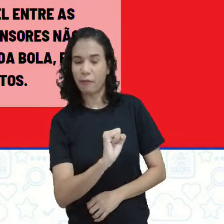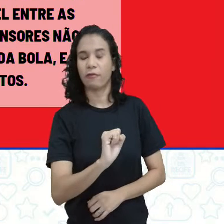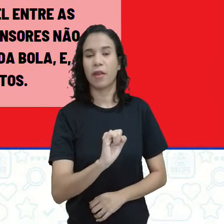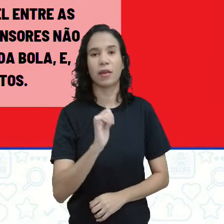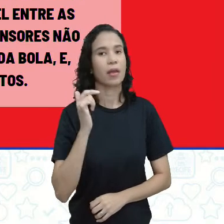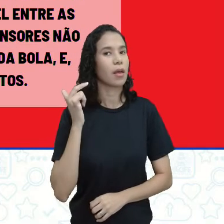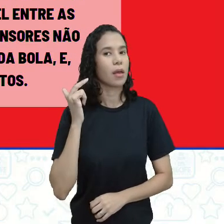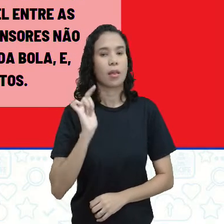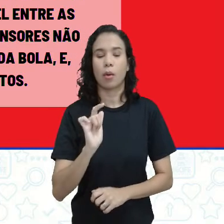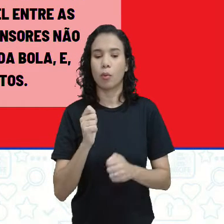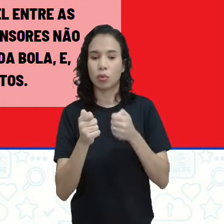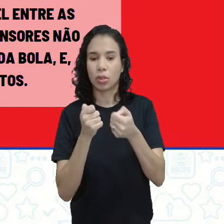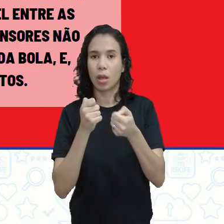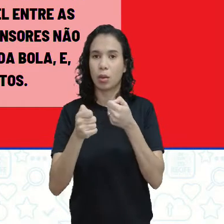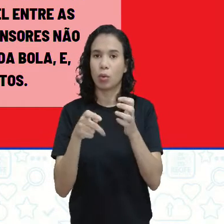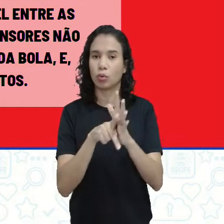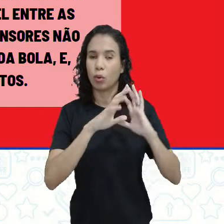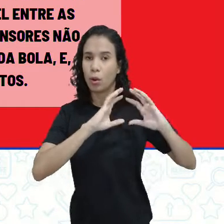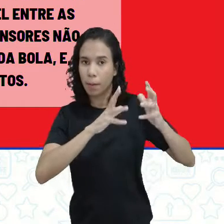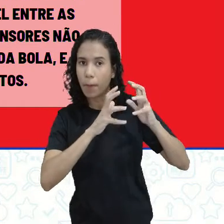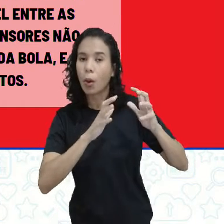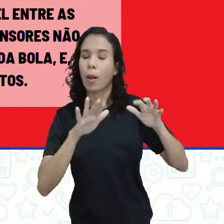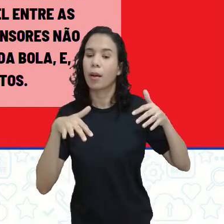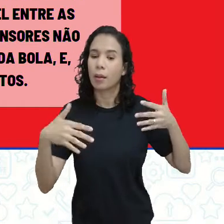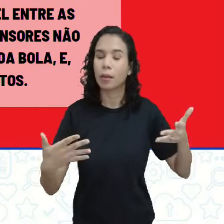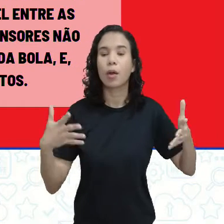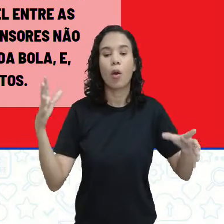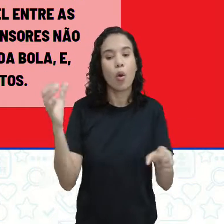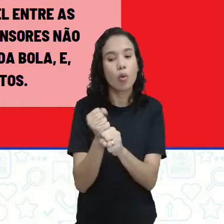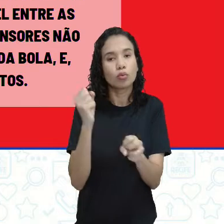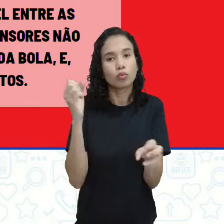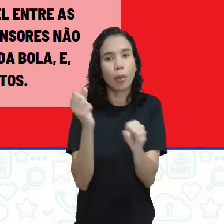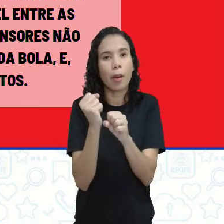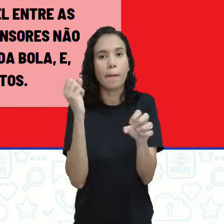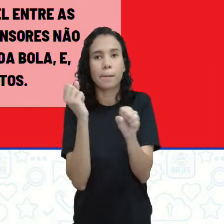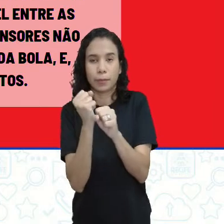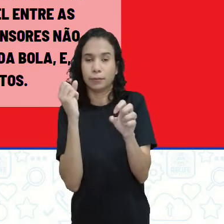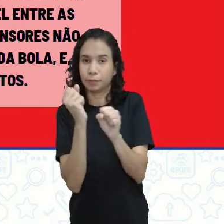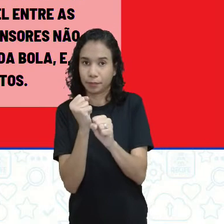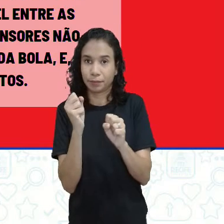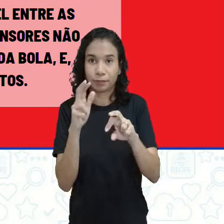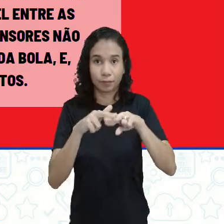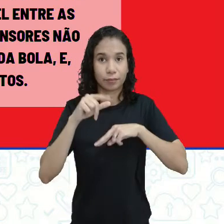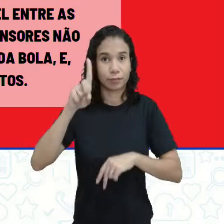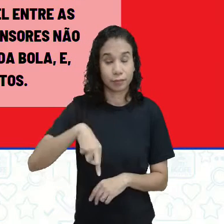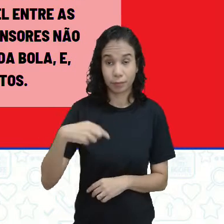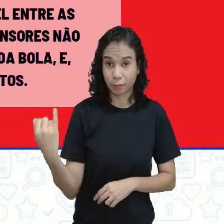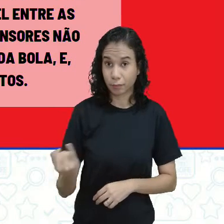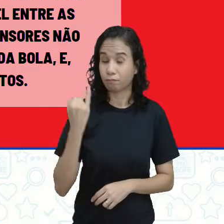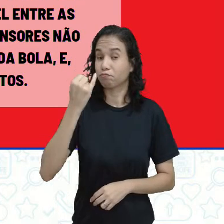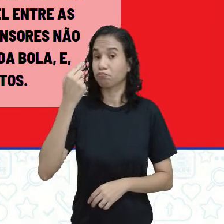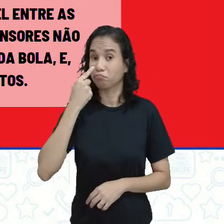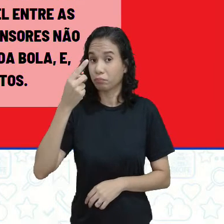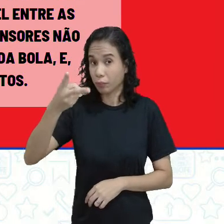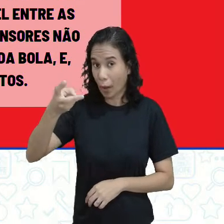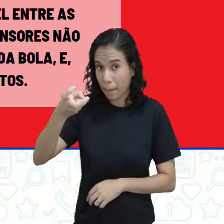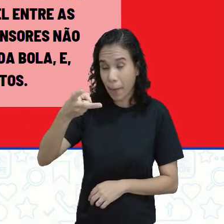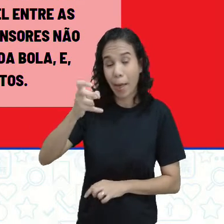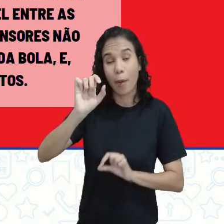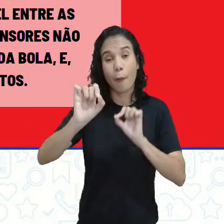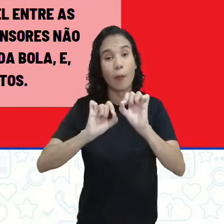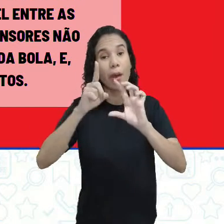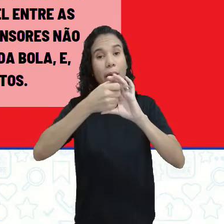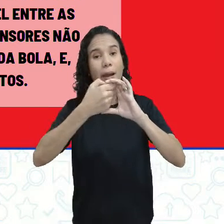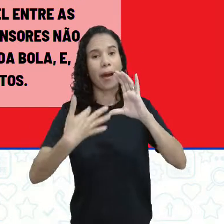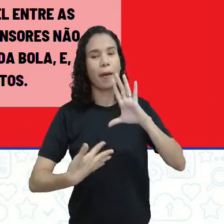recuperam ali o controle da bola. E assim, vão somando pontos, né? E é importante, vejam o que é a